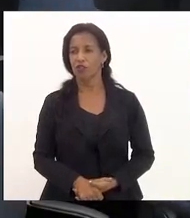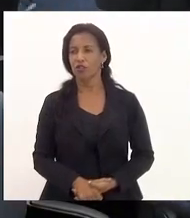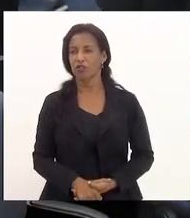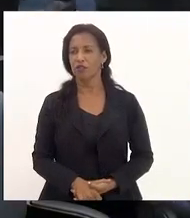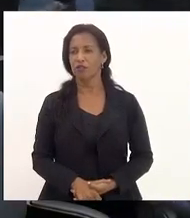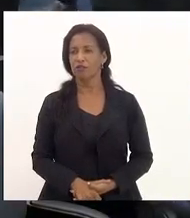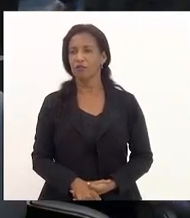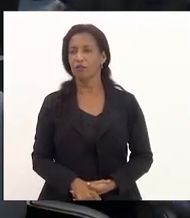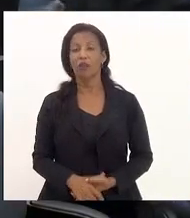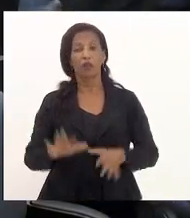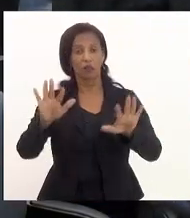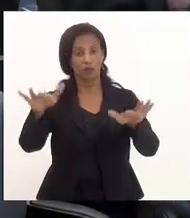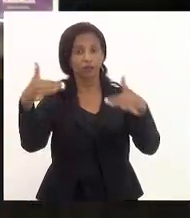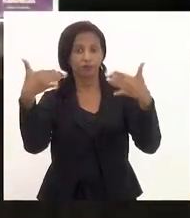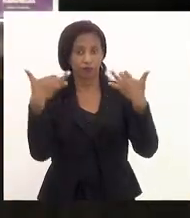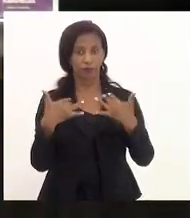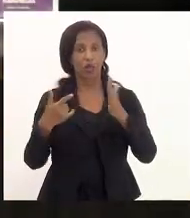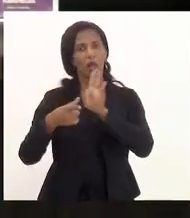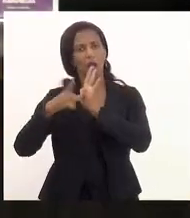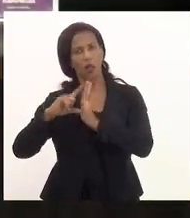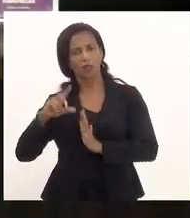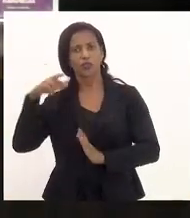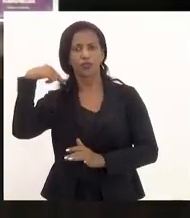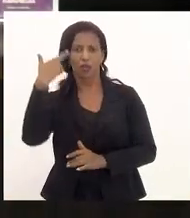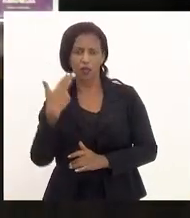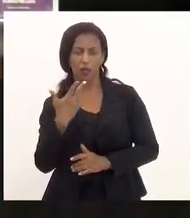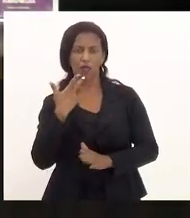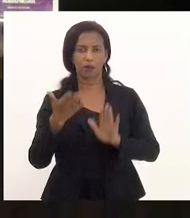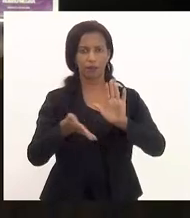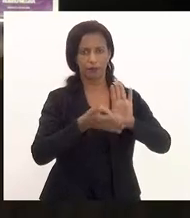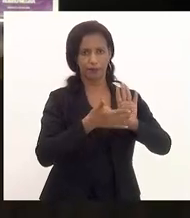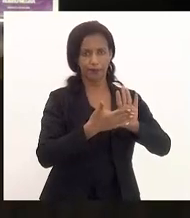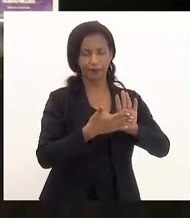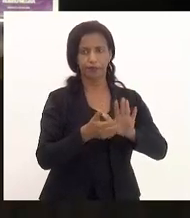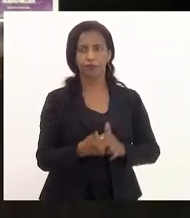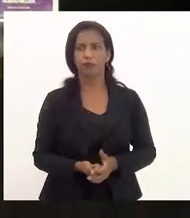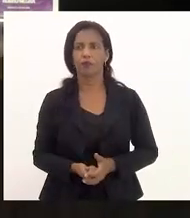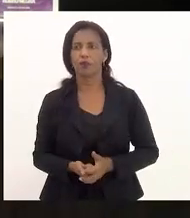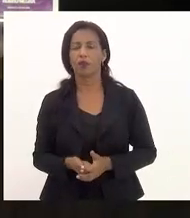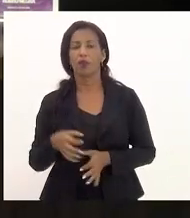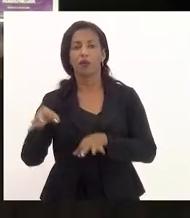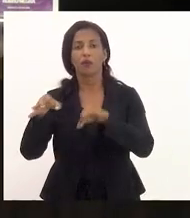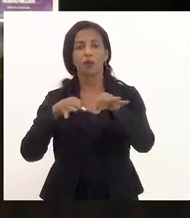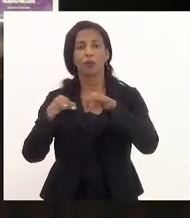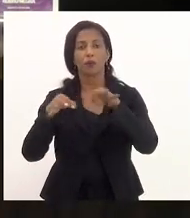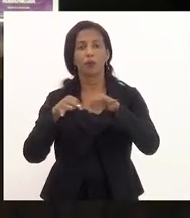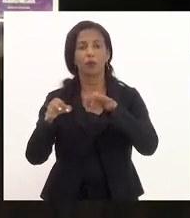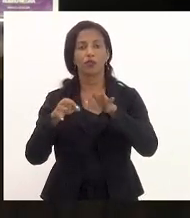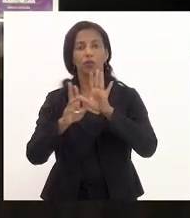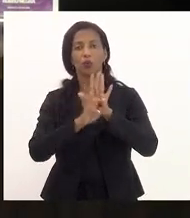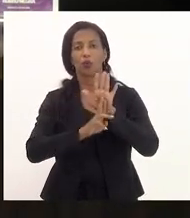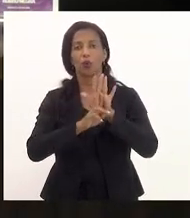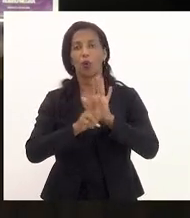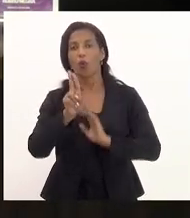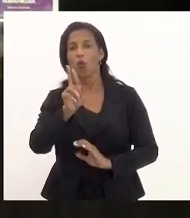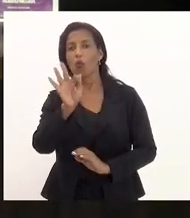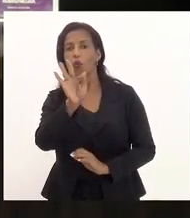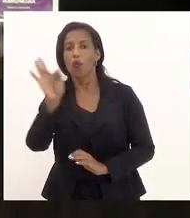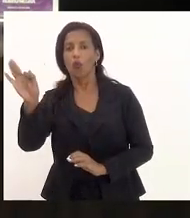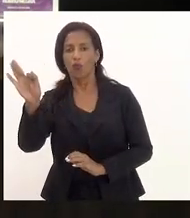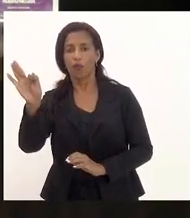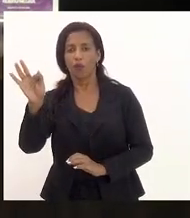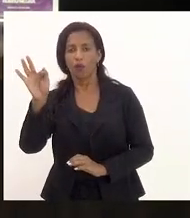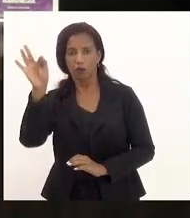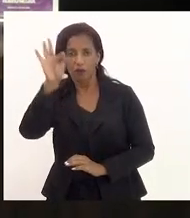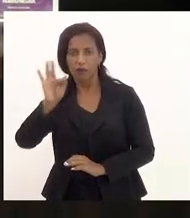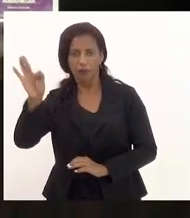Eu quero chamar a atenção aqui, antes da deputada Renata emitir o Parecer, nós vamos fazer o projeto de resolução em relação à UF, nós